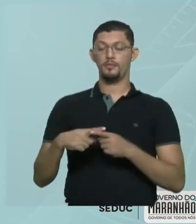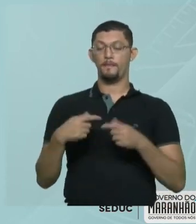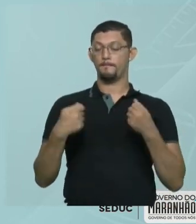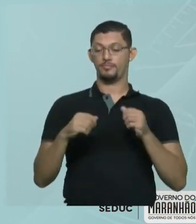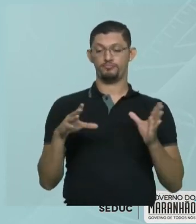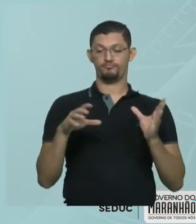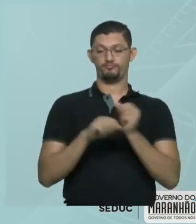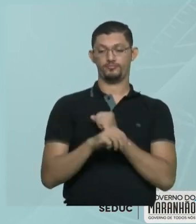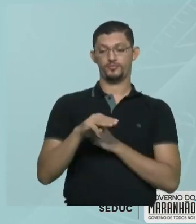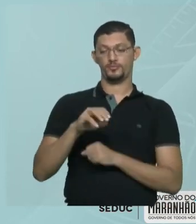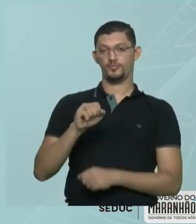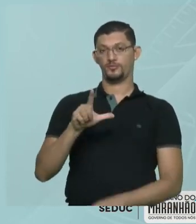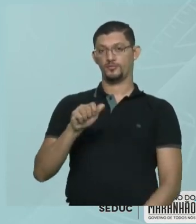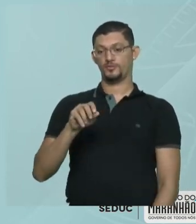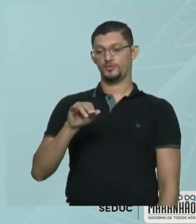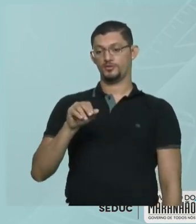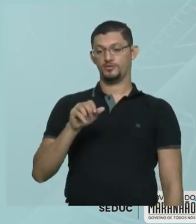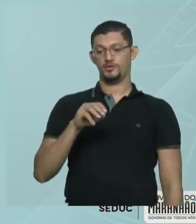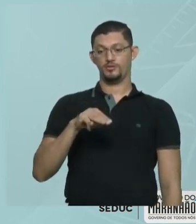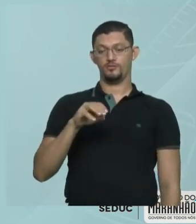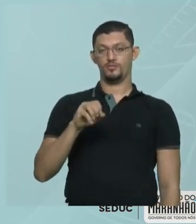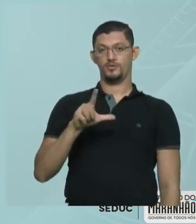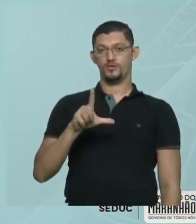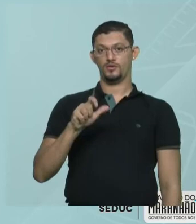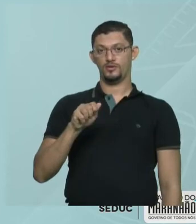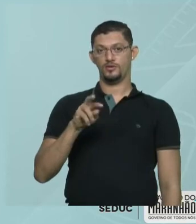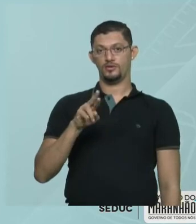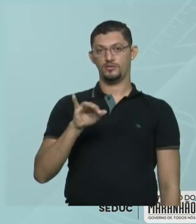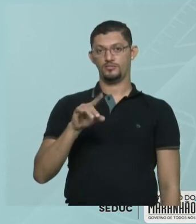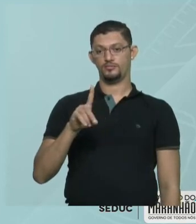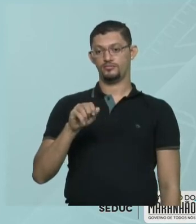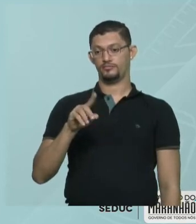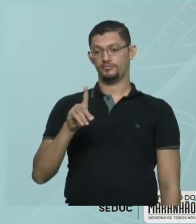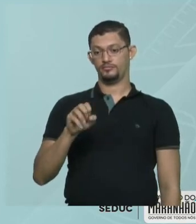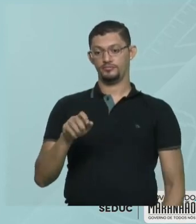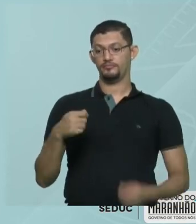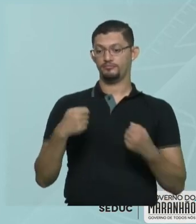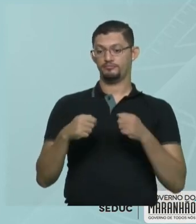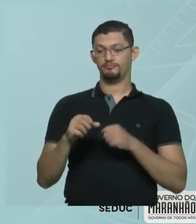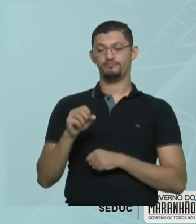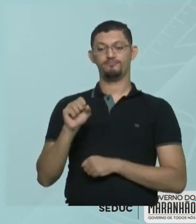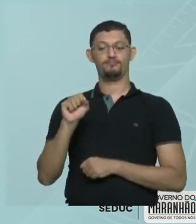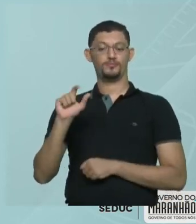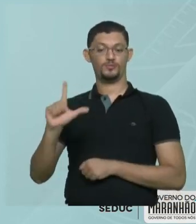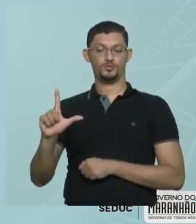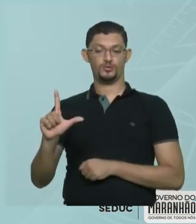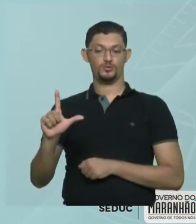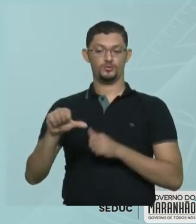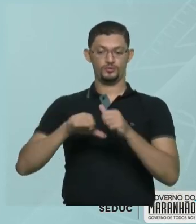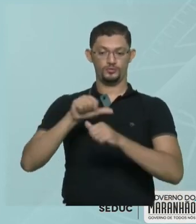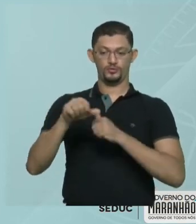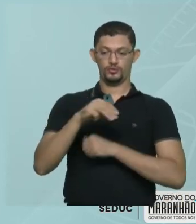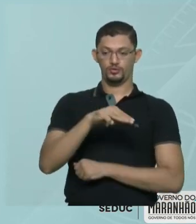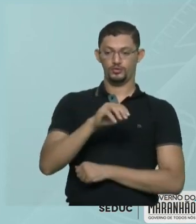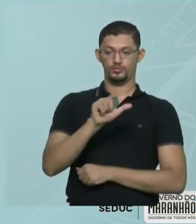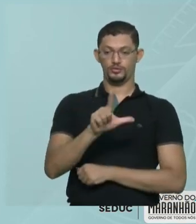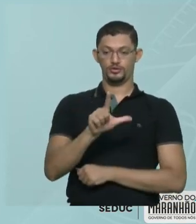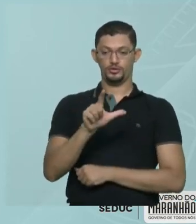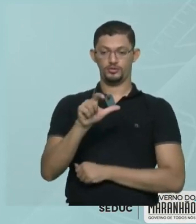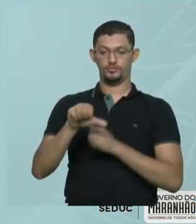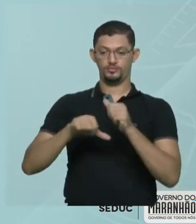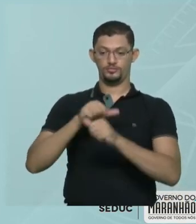você sabe que a molaridade é o mol por litro. Então, o volume não pode estar em ml, tem que estar em litro. Então, eu converti logo para litro. Beleza?